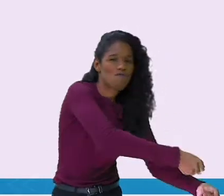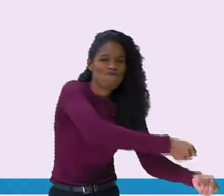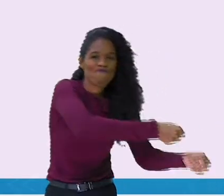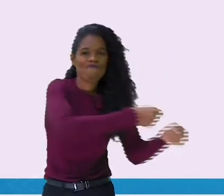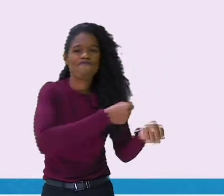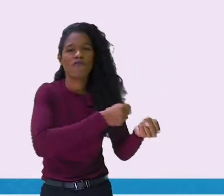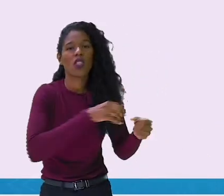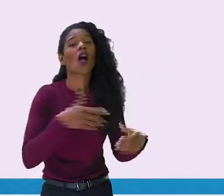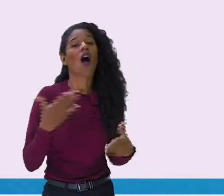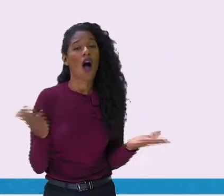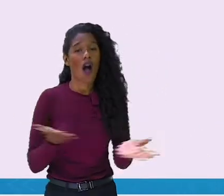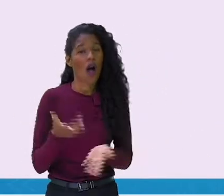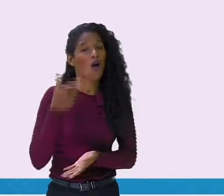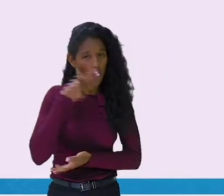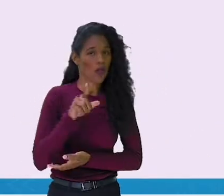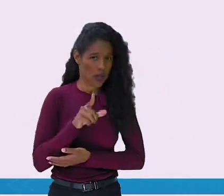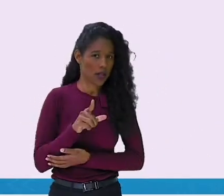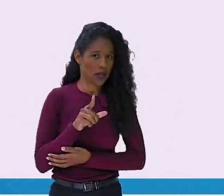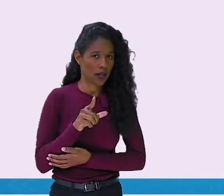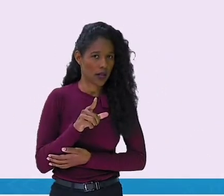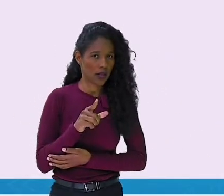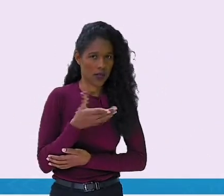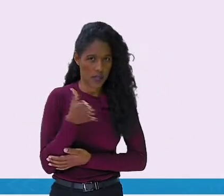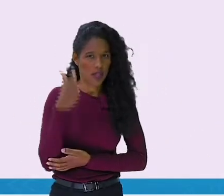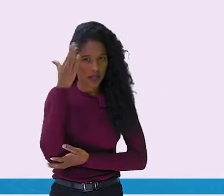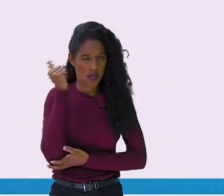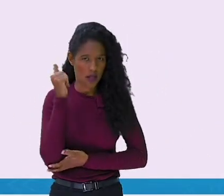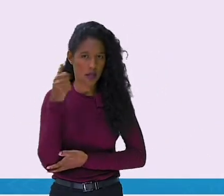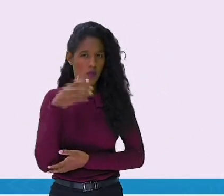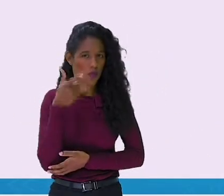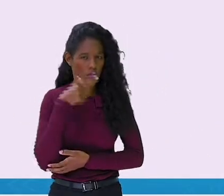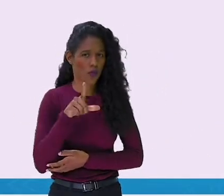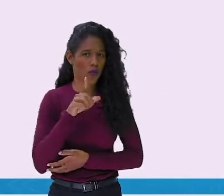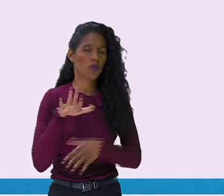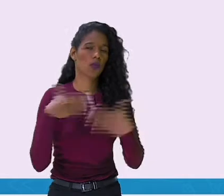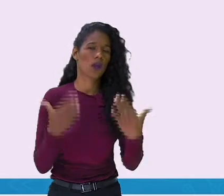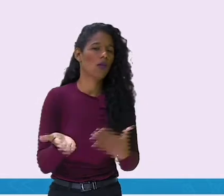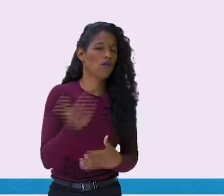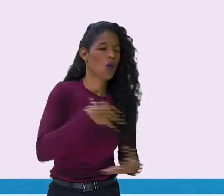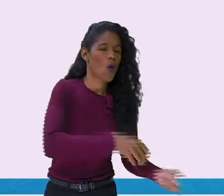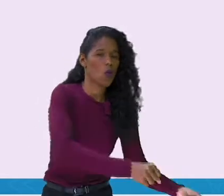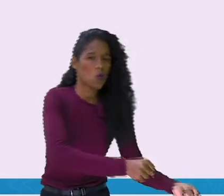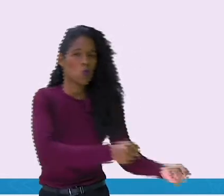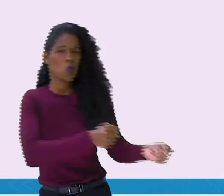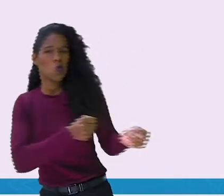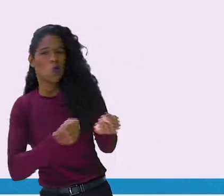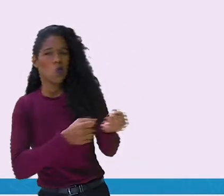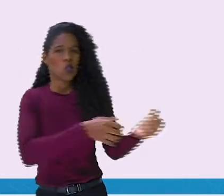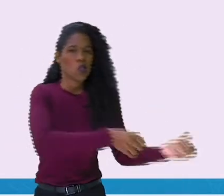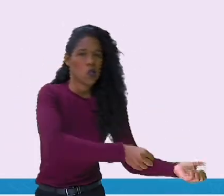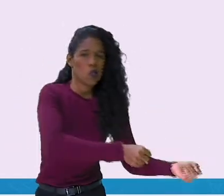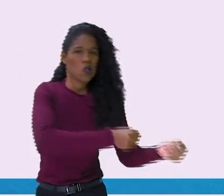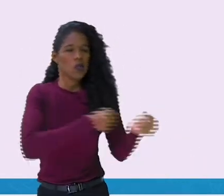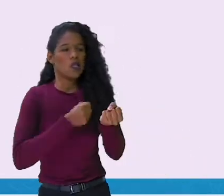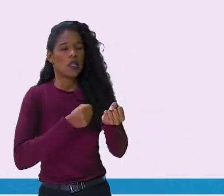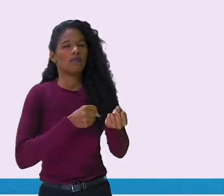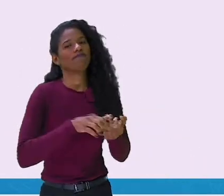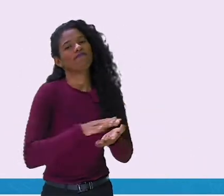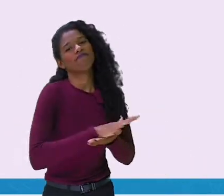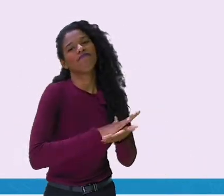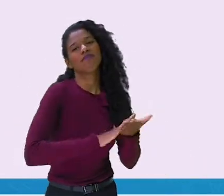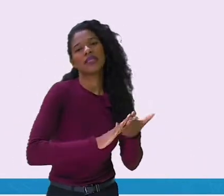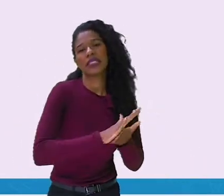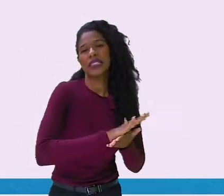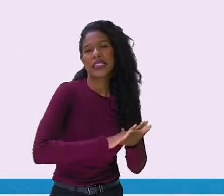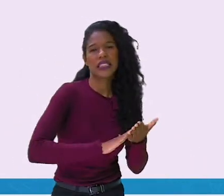Quem acha que vai conseguir aí? Vamos ver? Puxa que puxa e nada do rabanete sair da